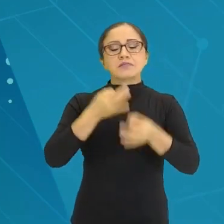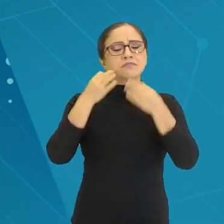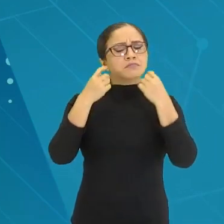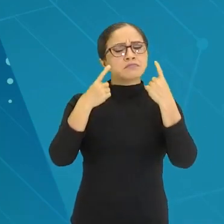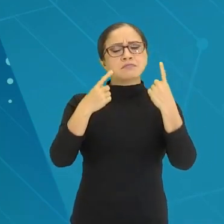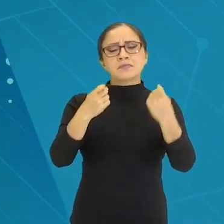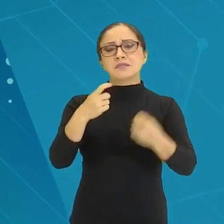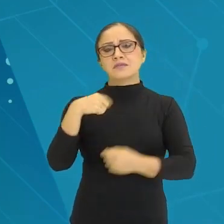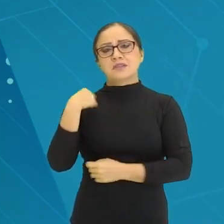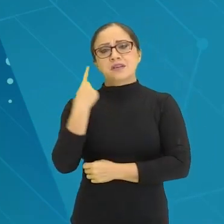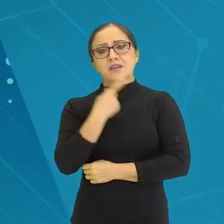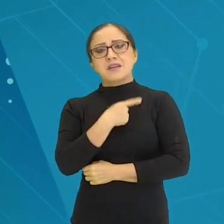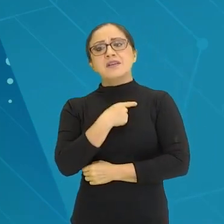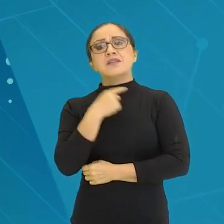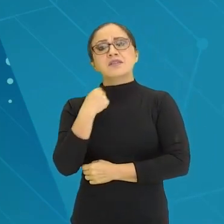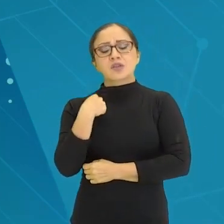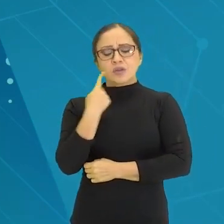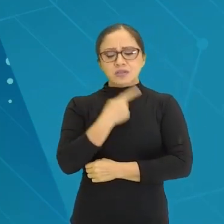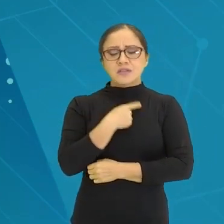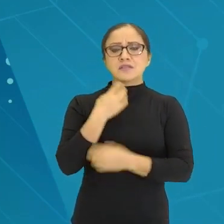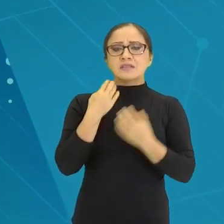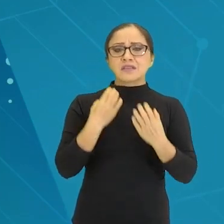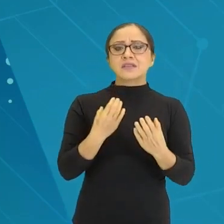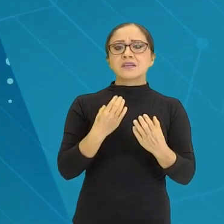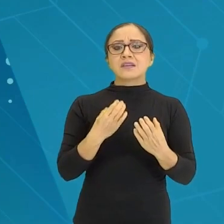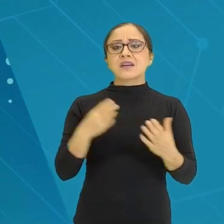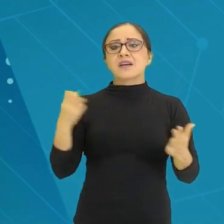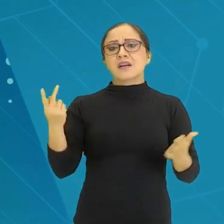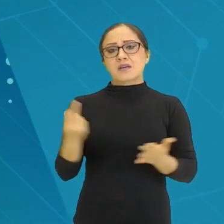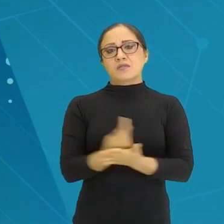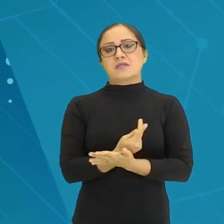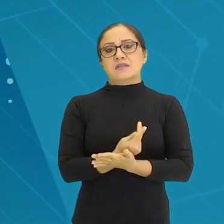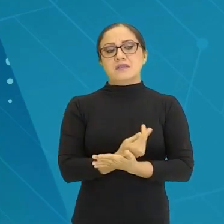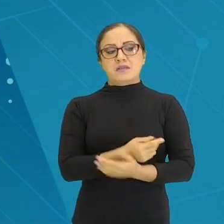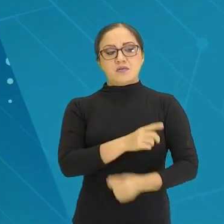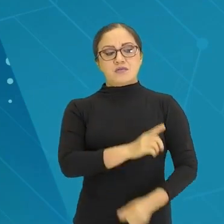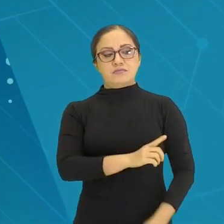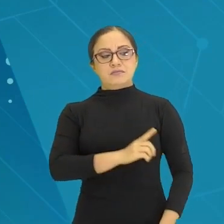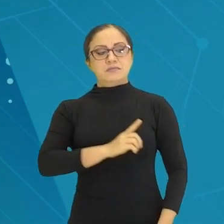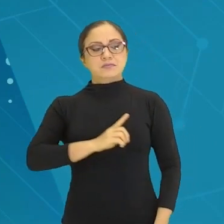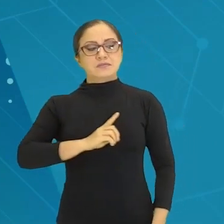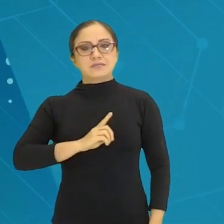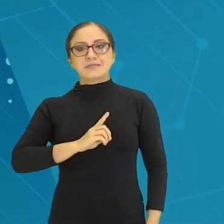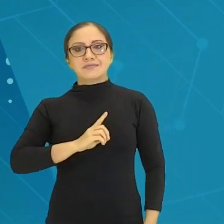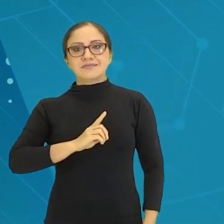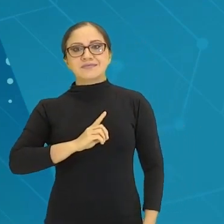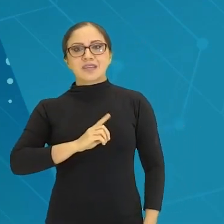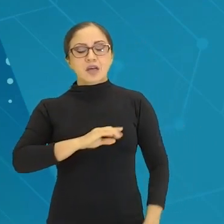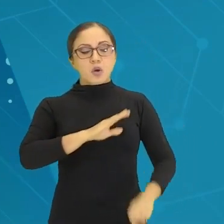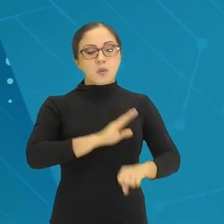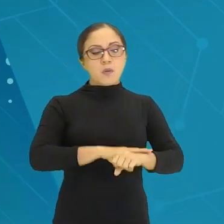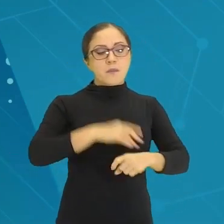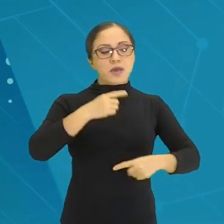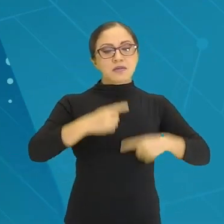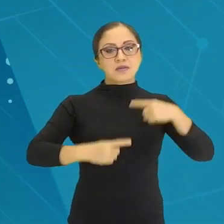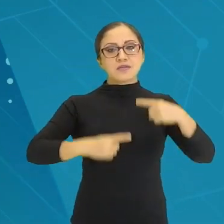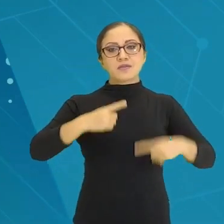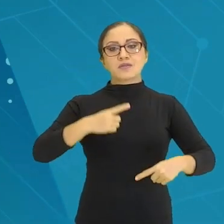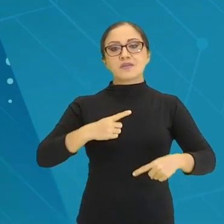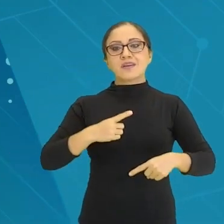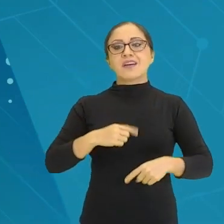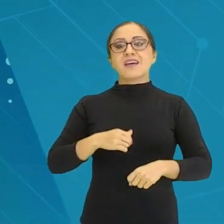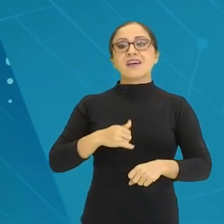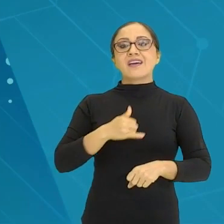algo, é algo que a gente quer que aconteça. Então, me ausentar, nesse momento dessa discussão, é um exercício para mim.